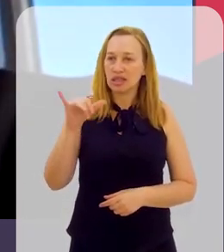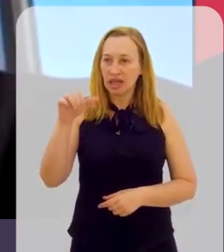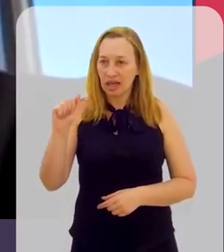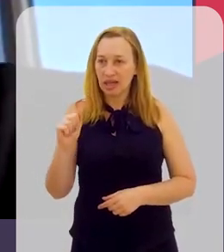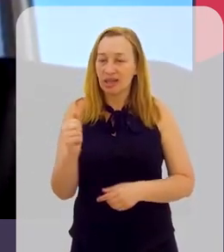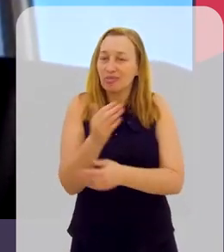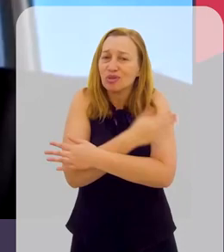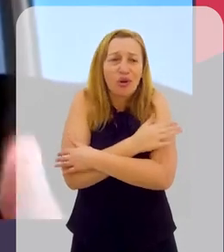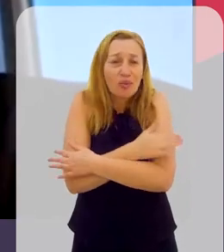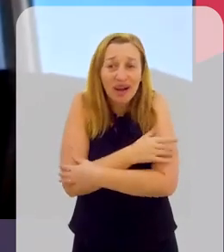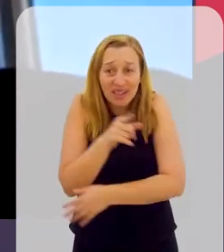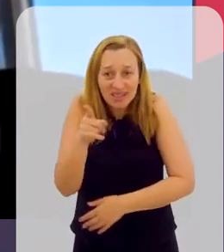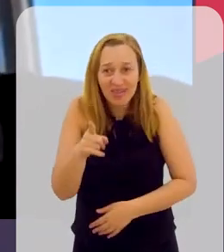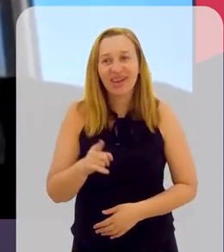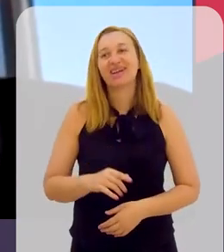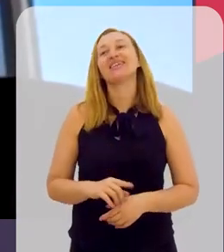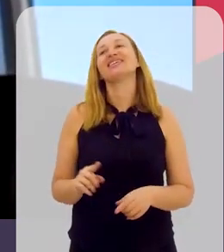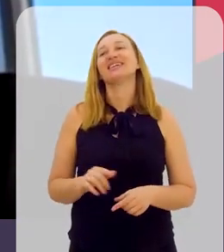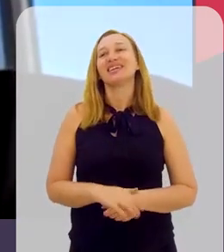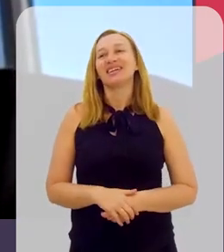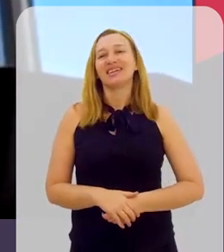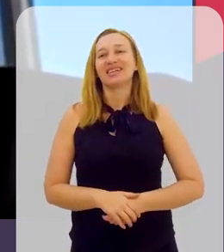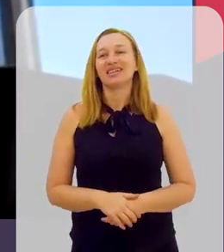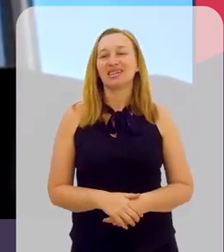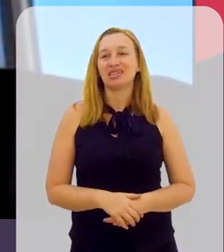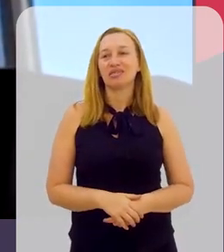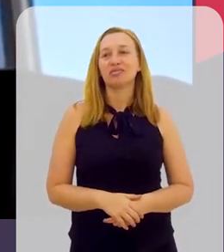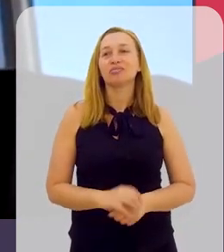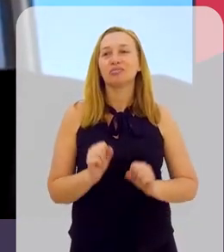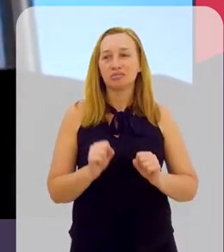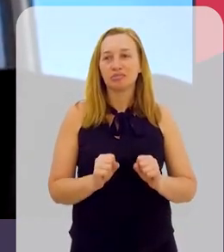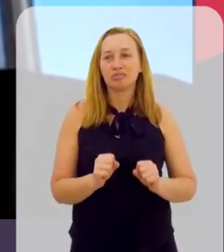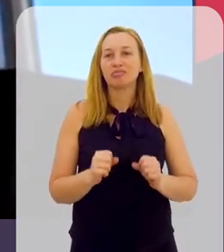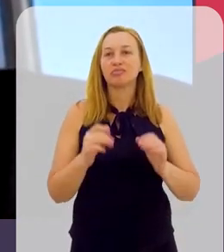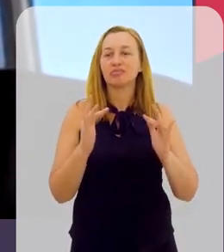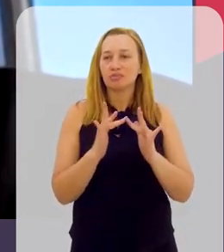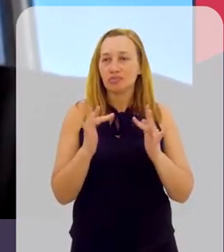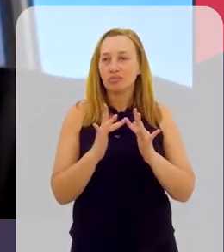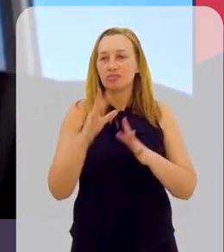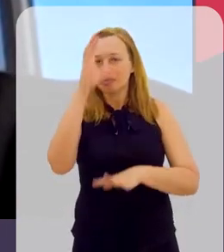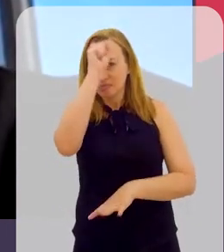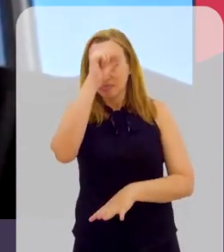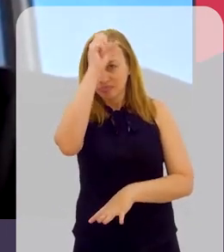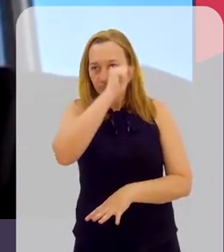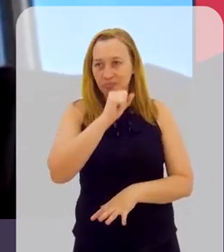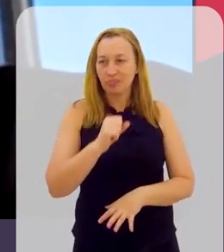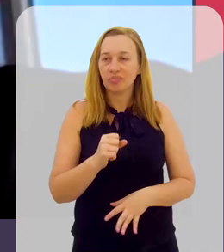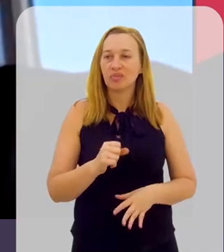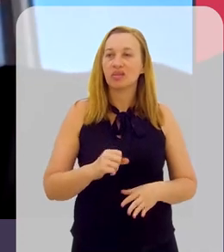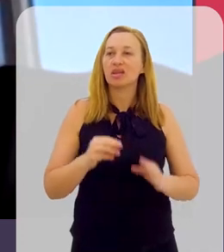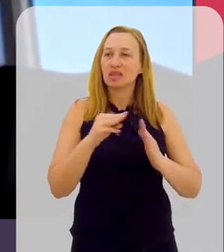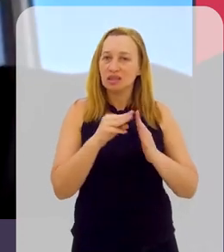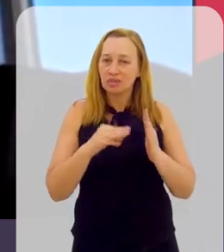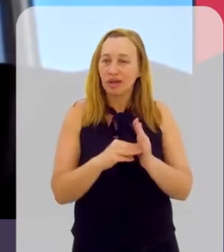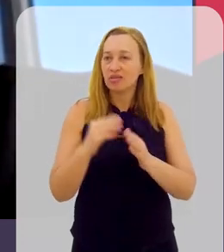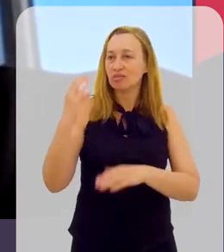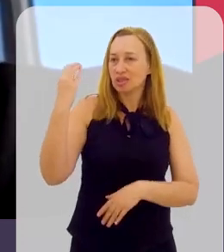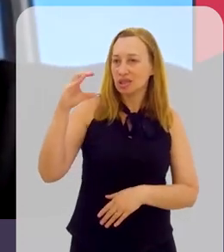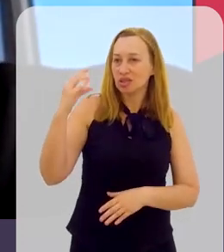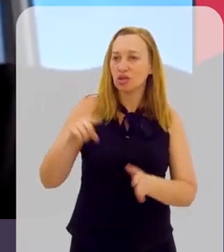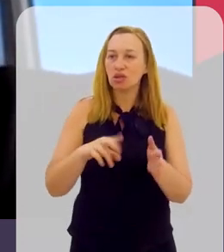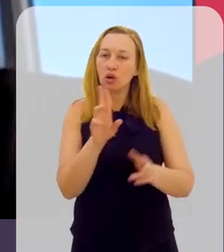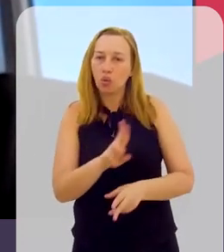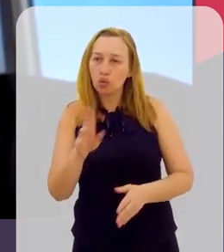Célia Januzzi, inclusive queria mandar um abraço para ela, eu pude ter um contato e aprender esses